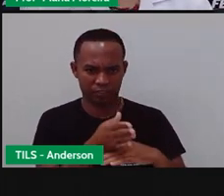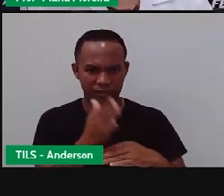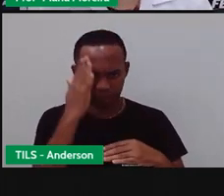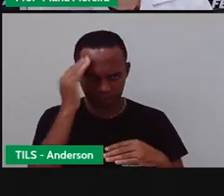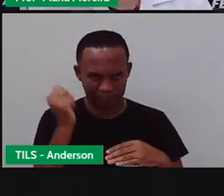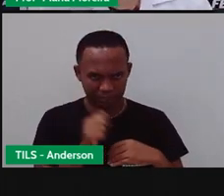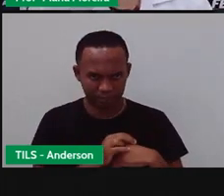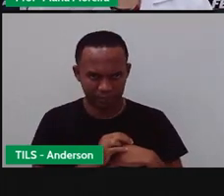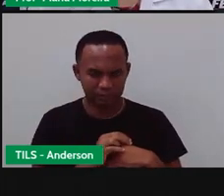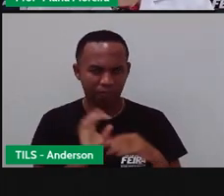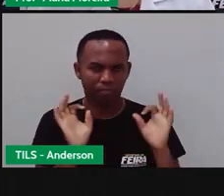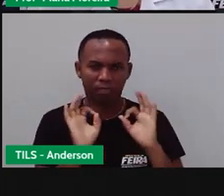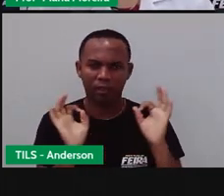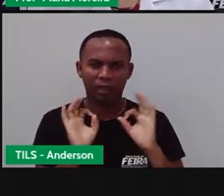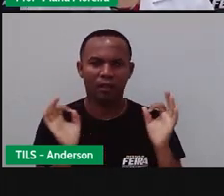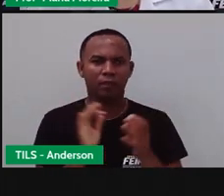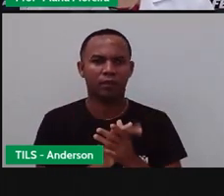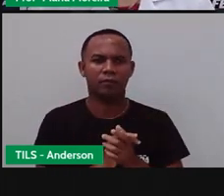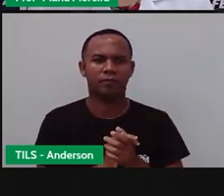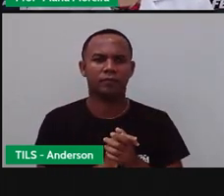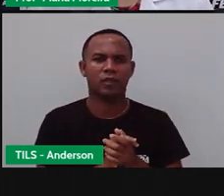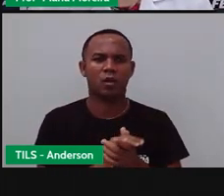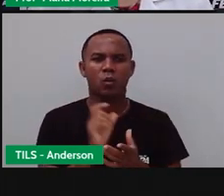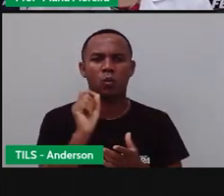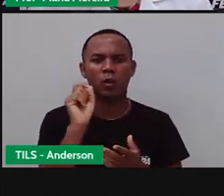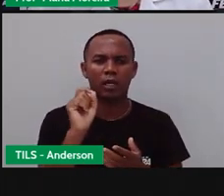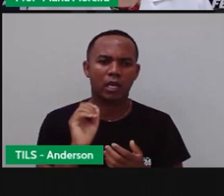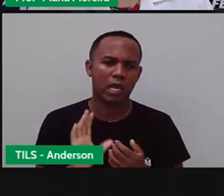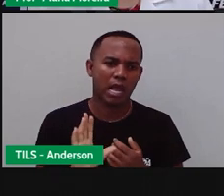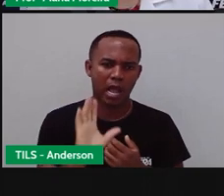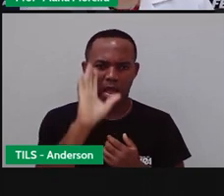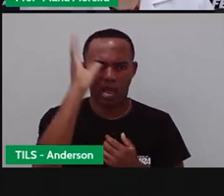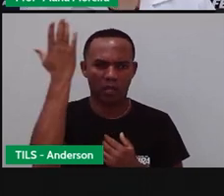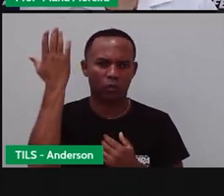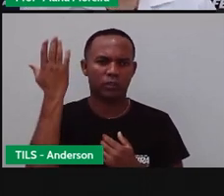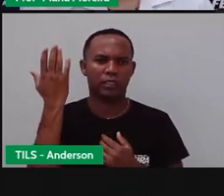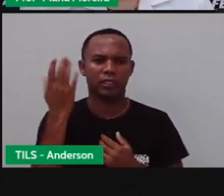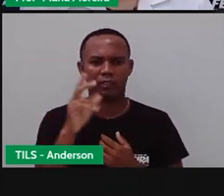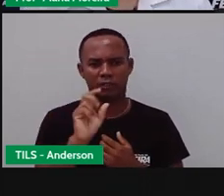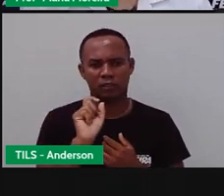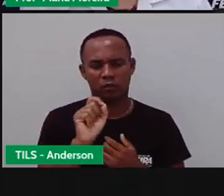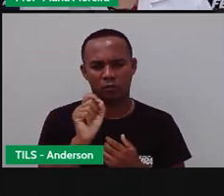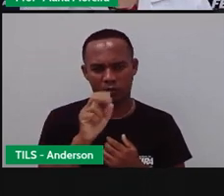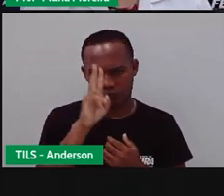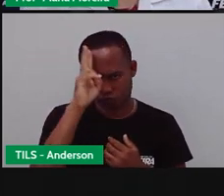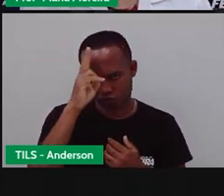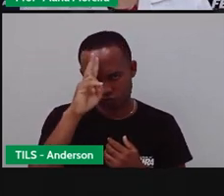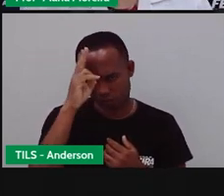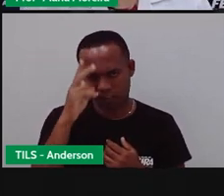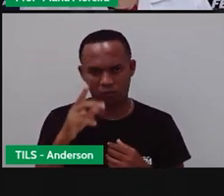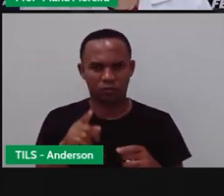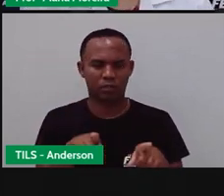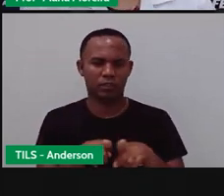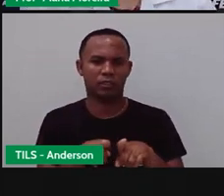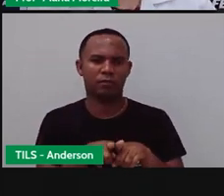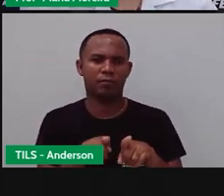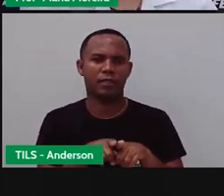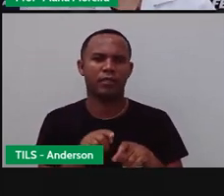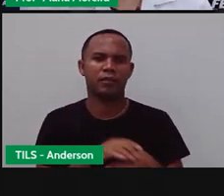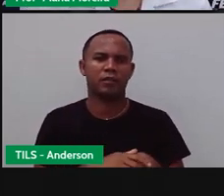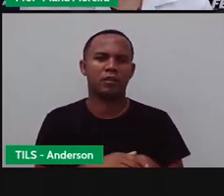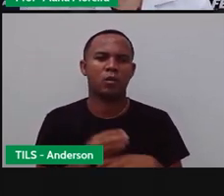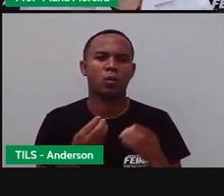vai perguntar e você não vai saber. Então, isso aí acontece com os historiadores. Eles dependem desses registros, na verdade, para